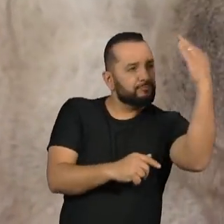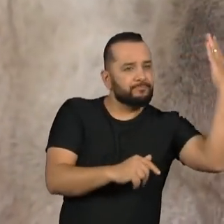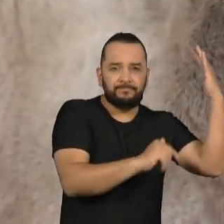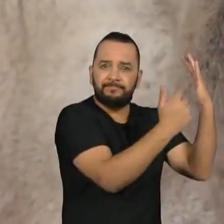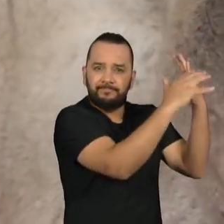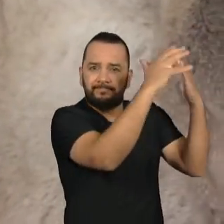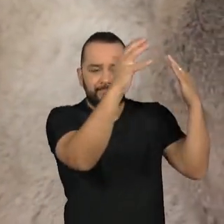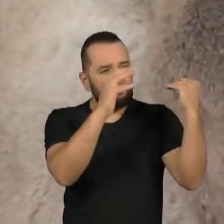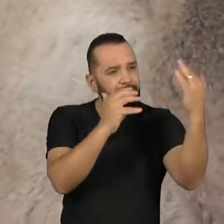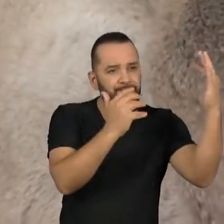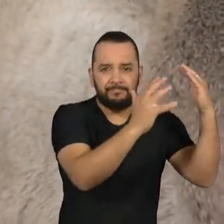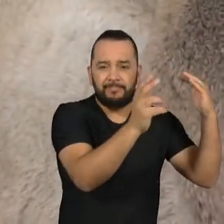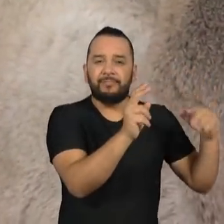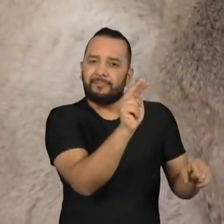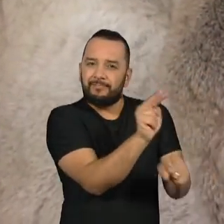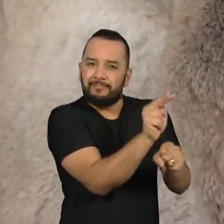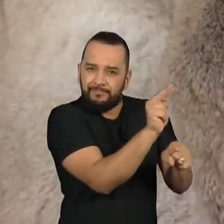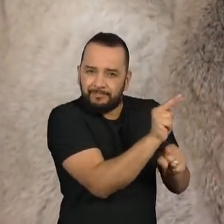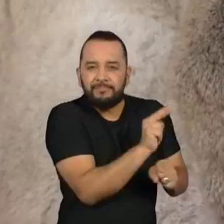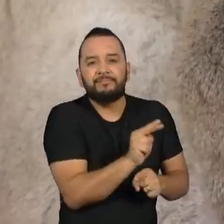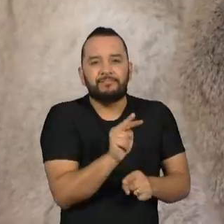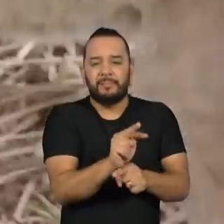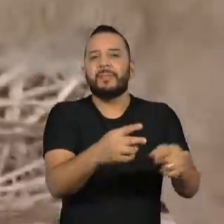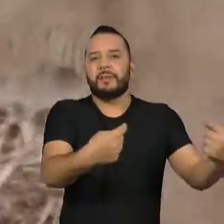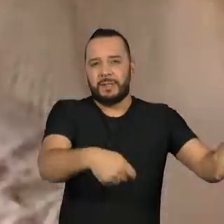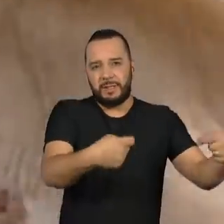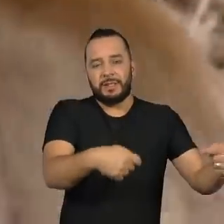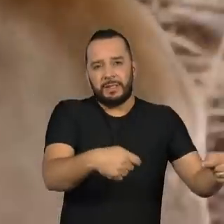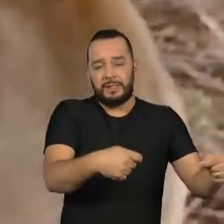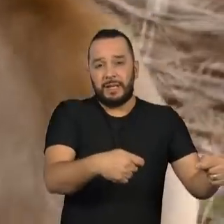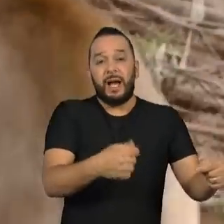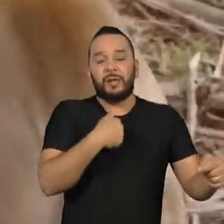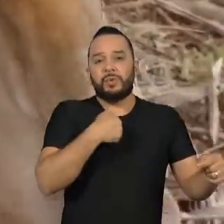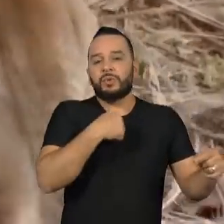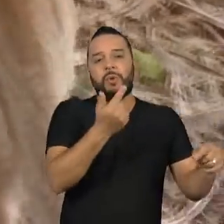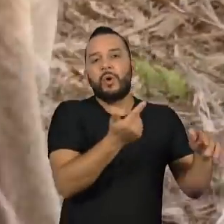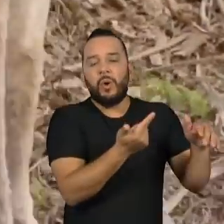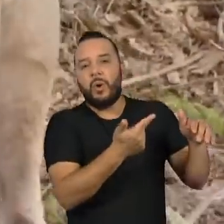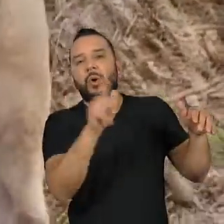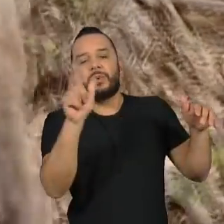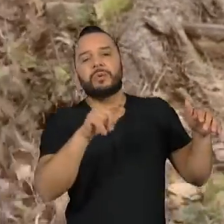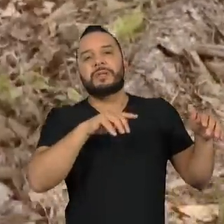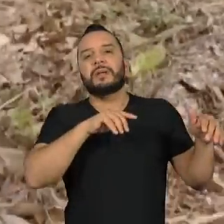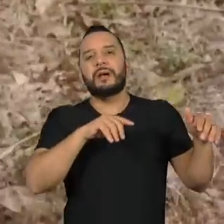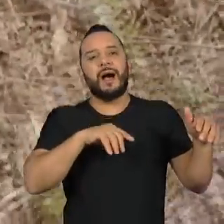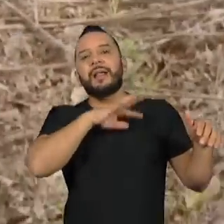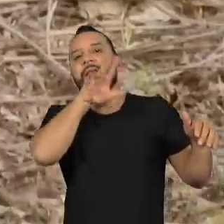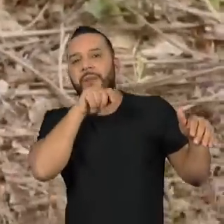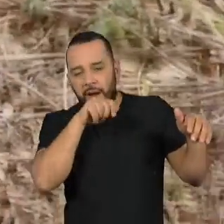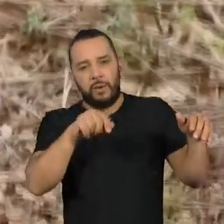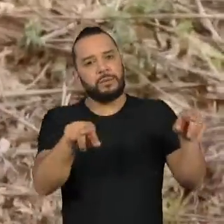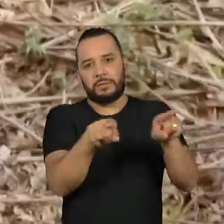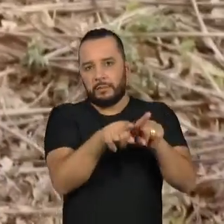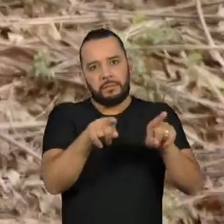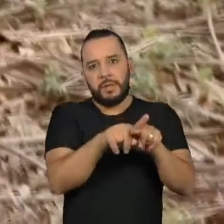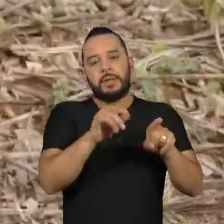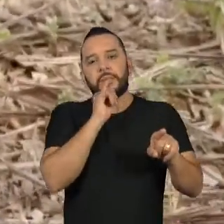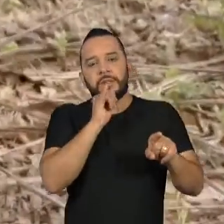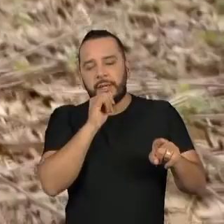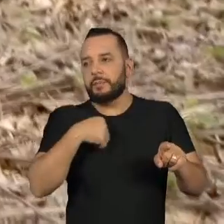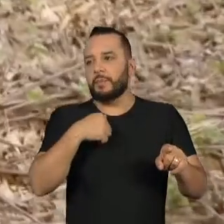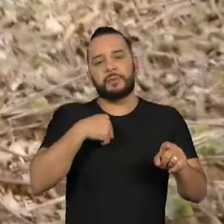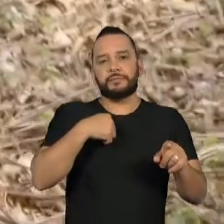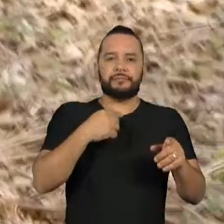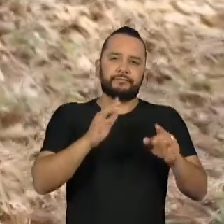um grande predador, e aí todas as espécies que vêm abaixo estariam contempladas também dentro